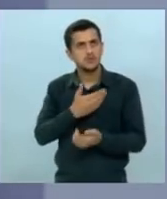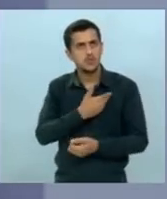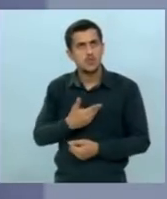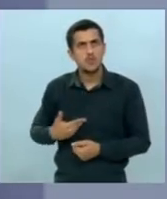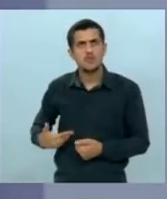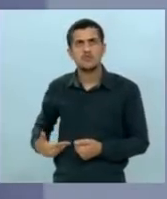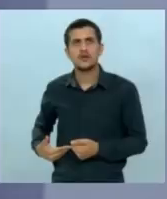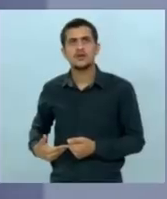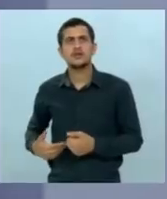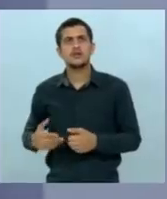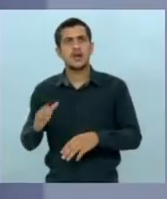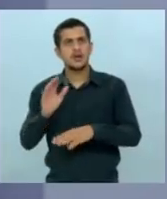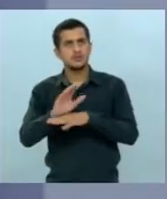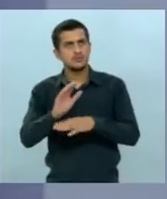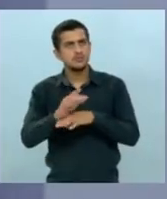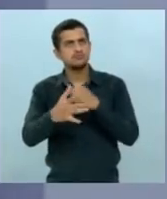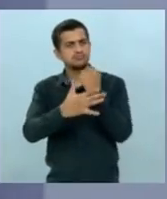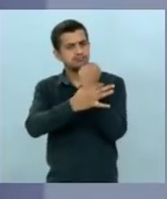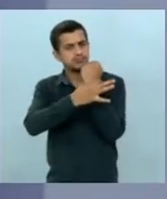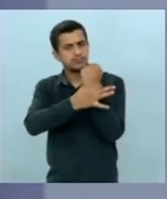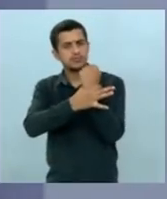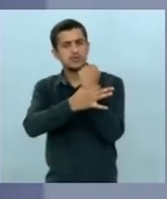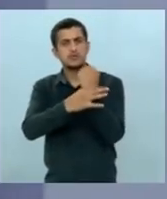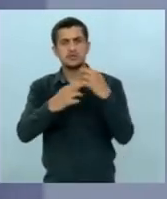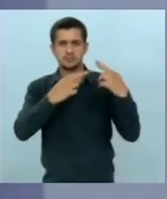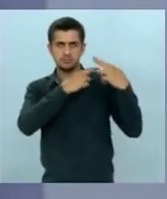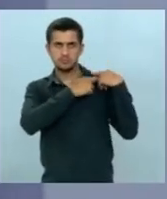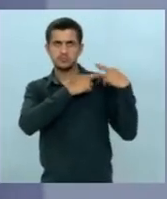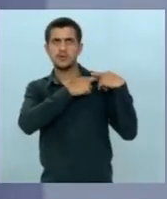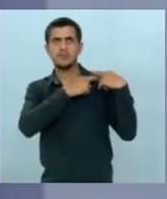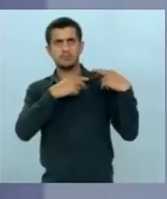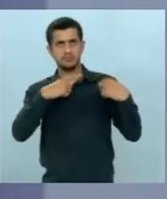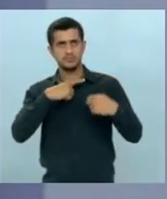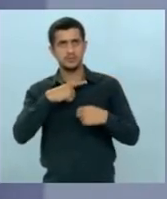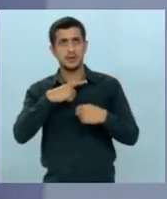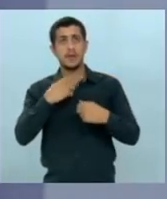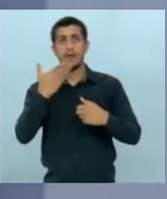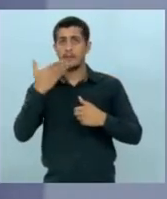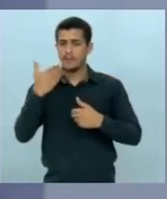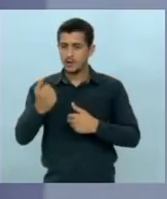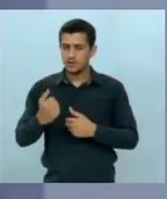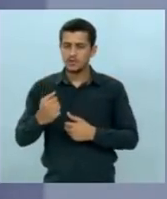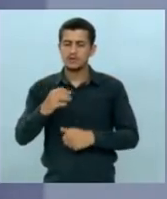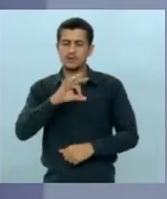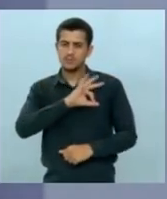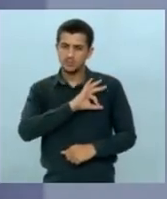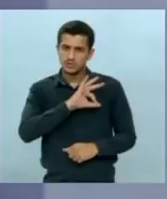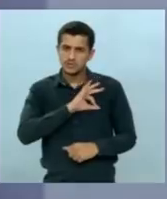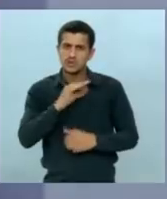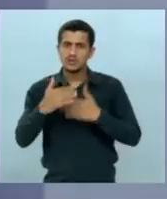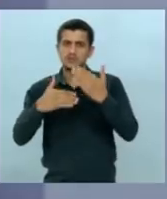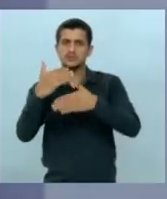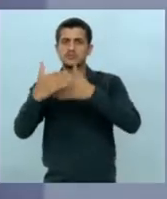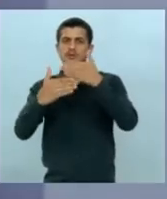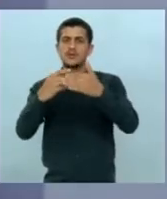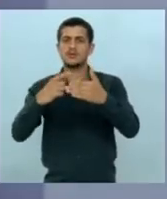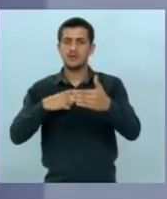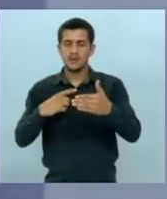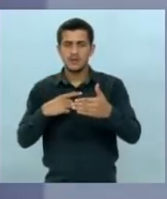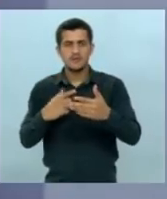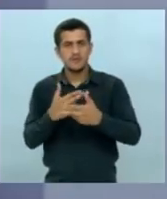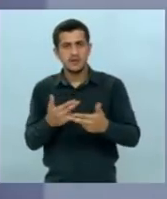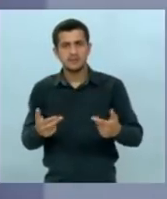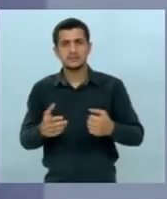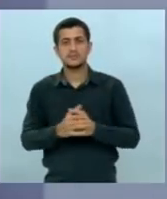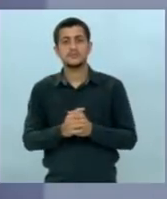enfrentou a questão segurança pública com muita responsabilidade melhoramos para os policiais fizemos as progressões funcionais